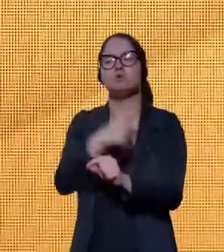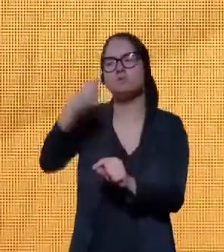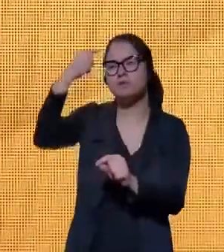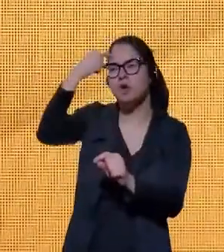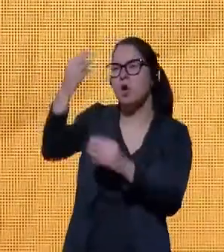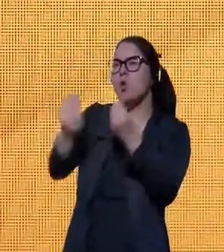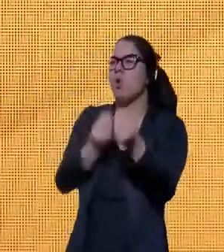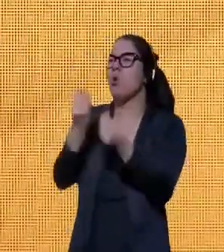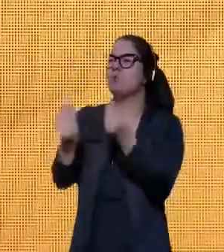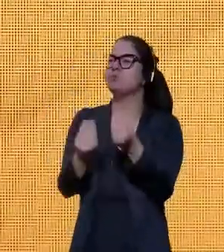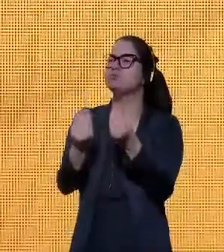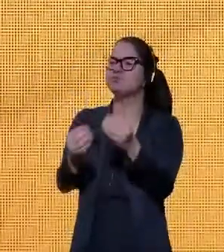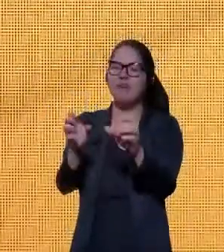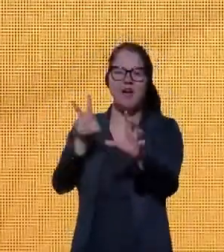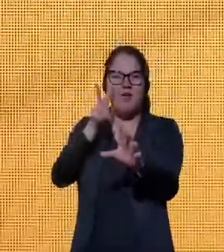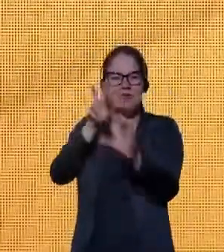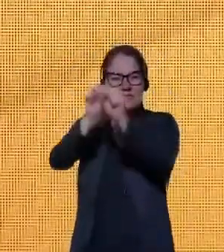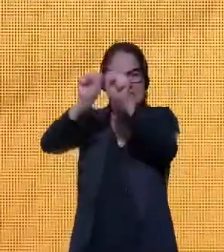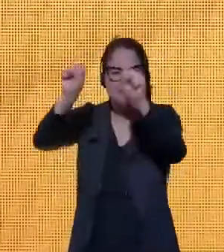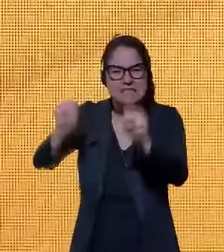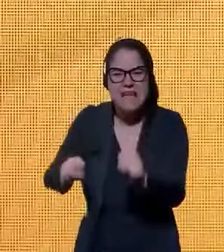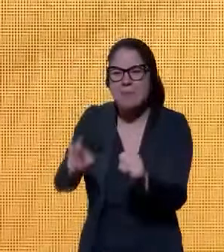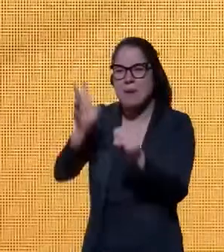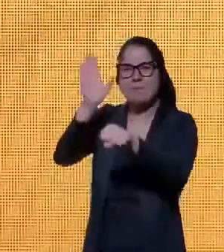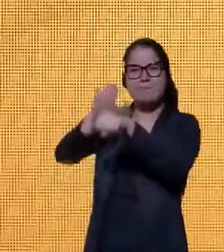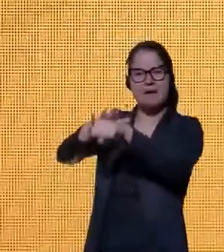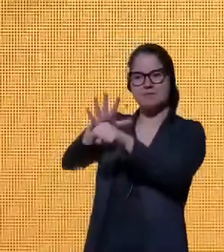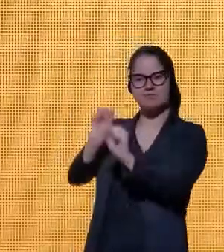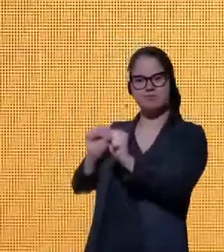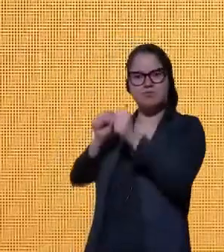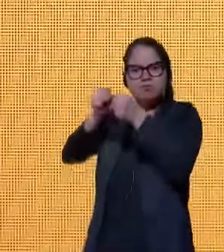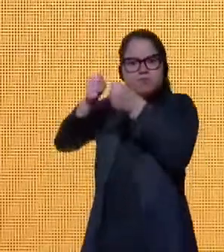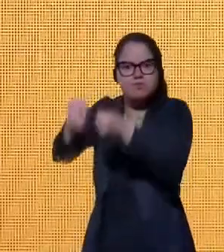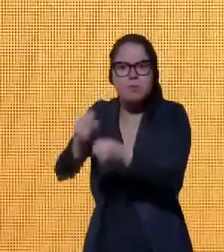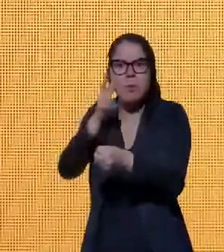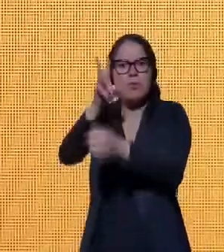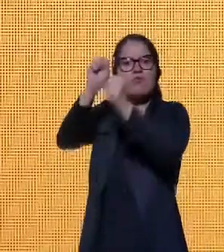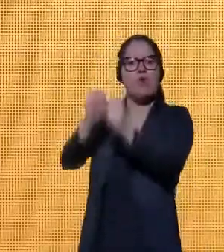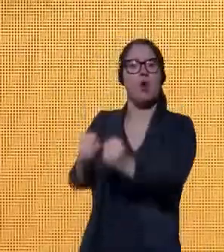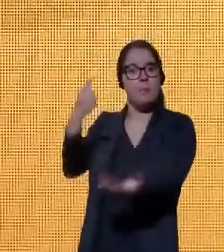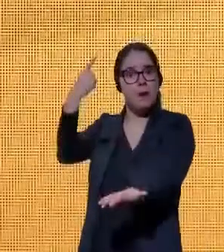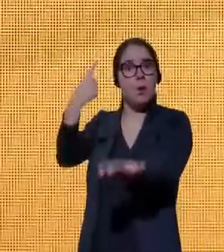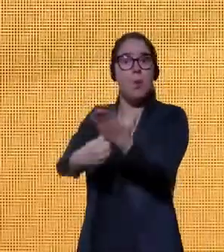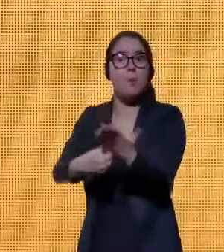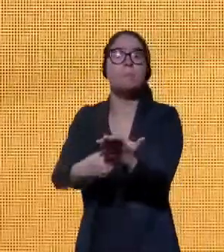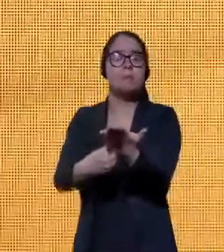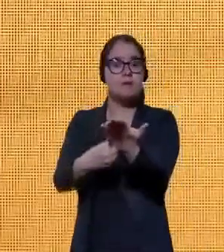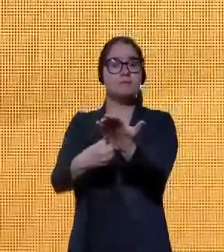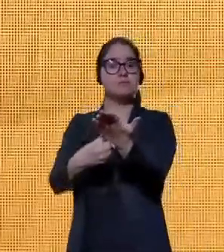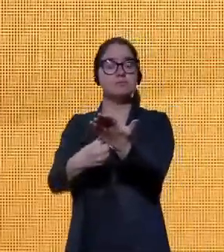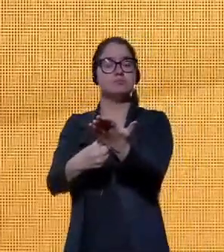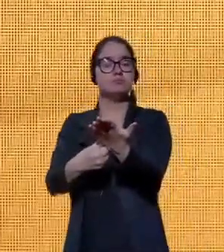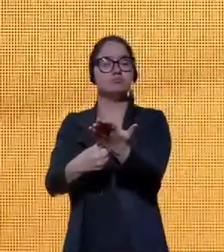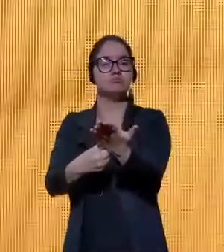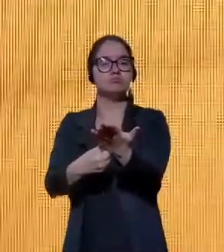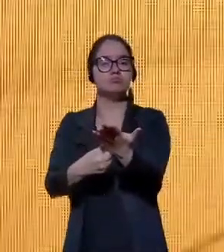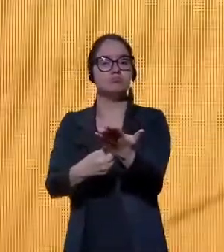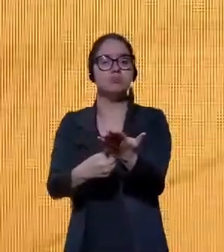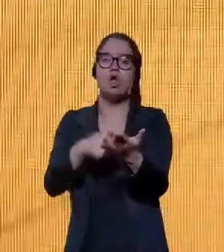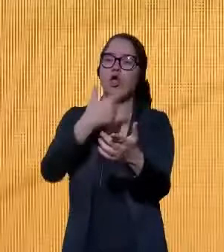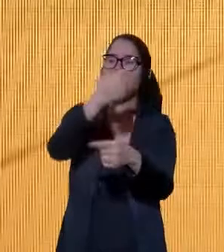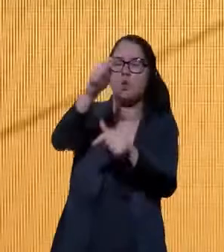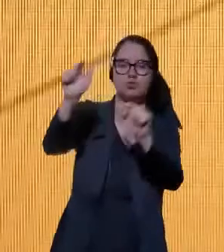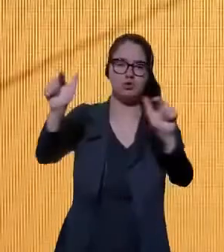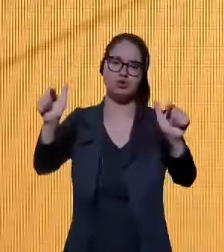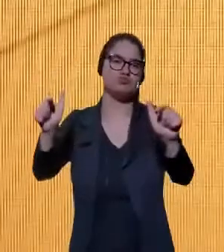fortalecimento do Sistema Nacional de Fomento para cumprir essa missão e outras ações. O